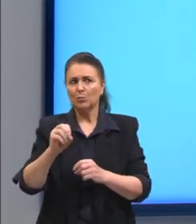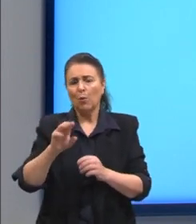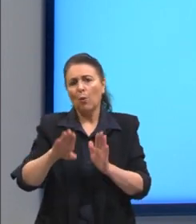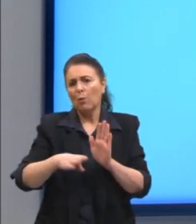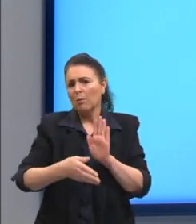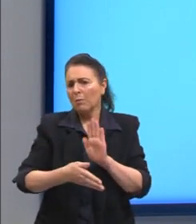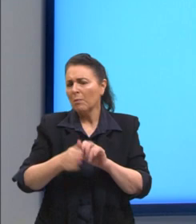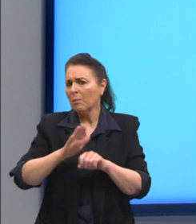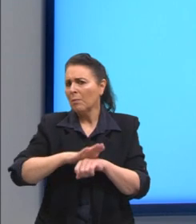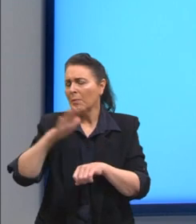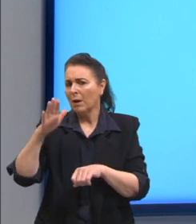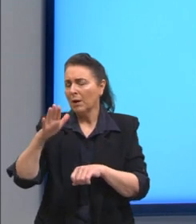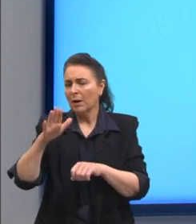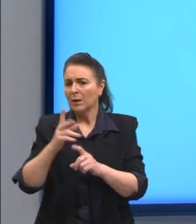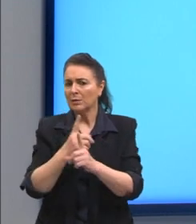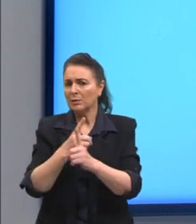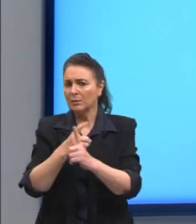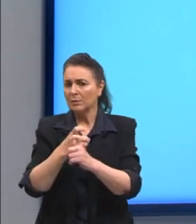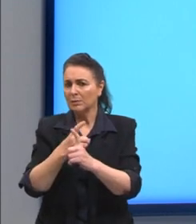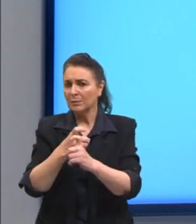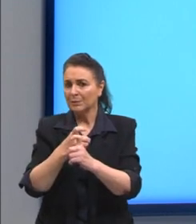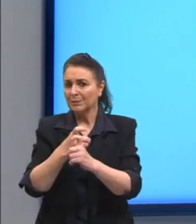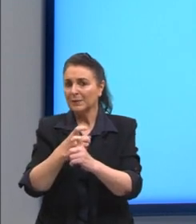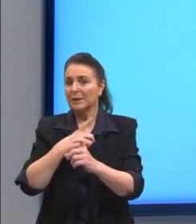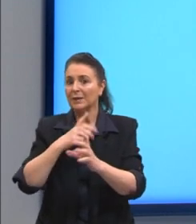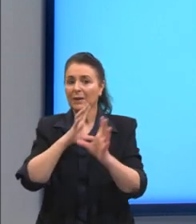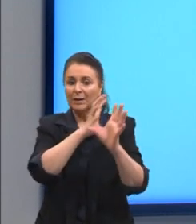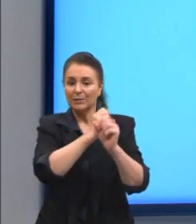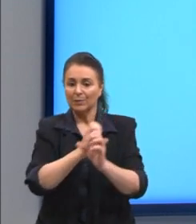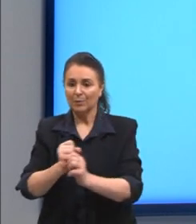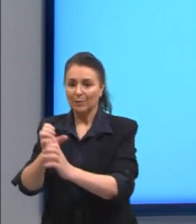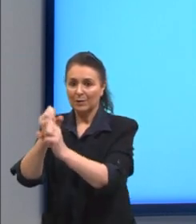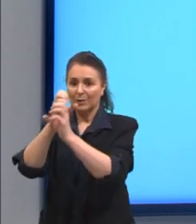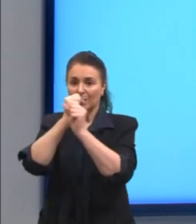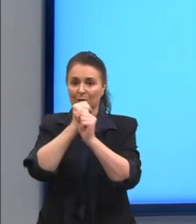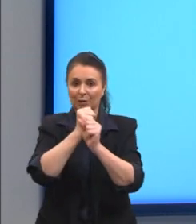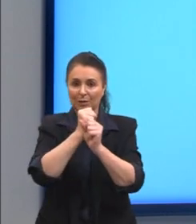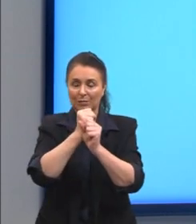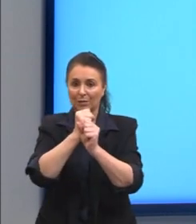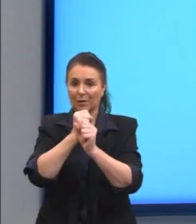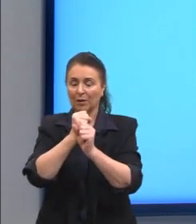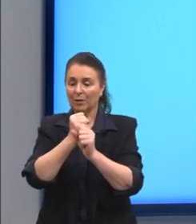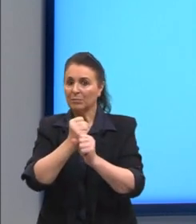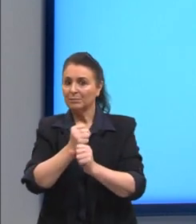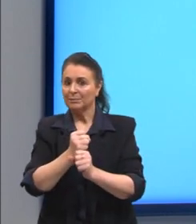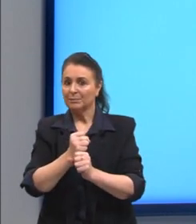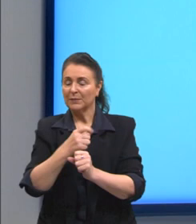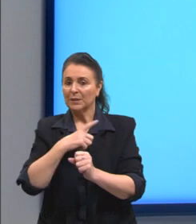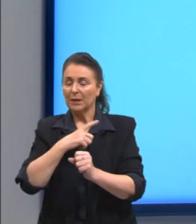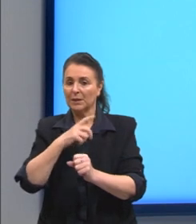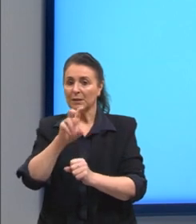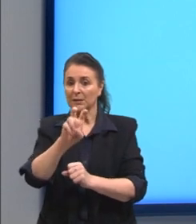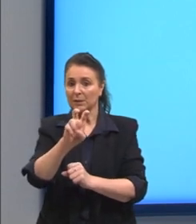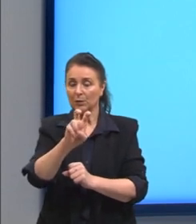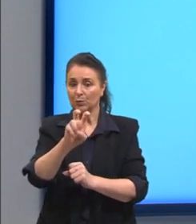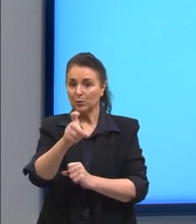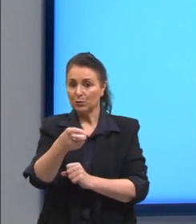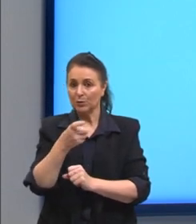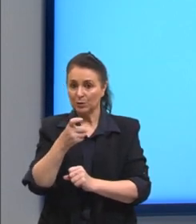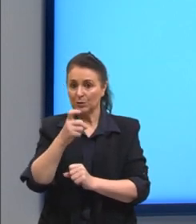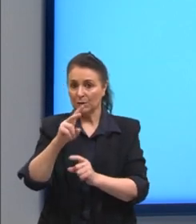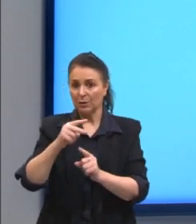com a existência de operações entre eles. Então, observem aqui o exemplo. 5X ao quadrado